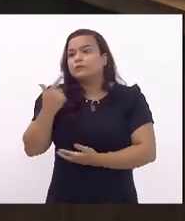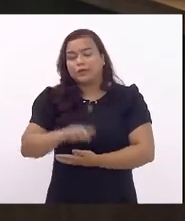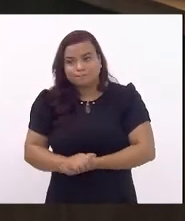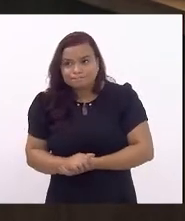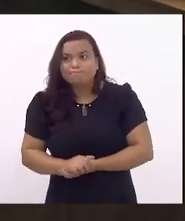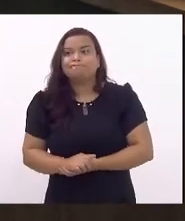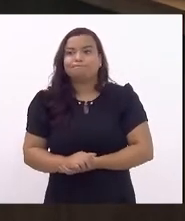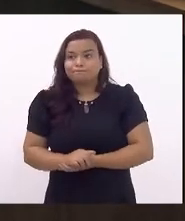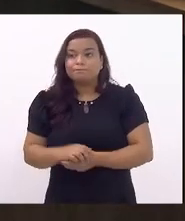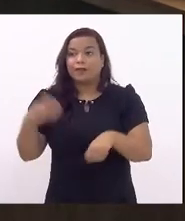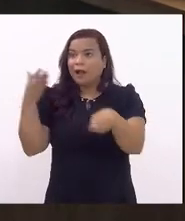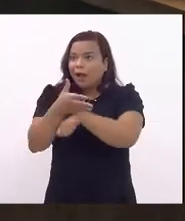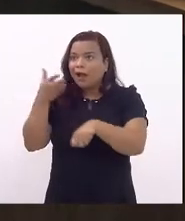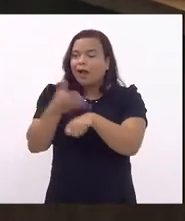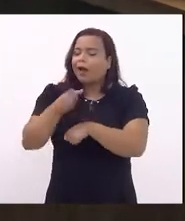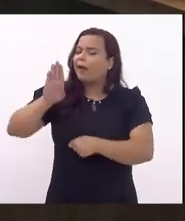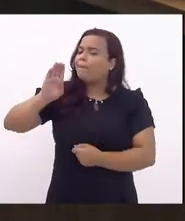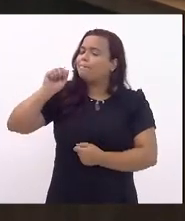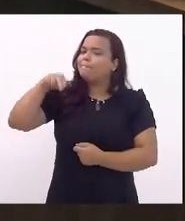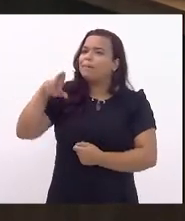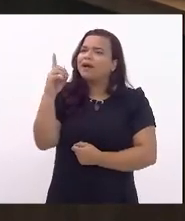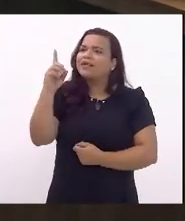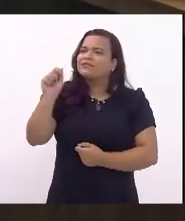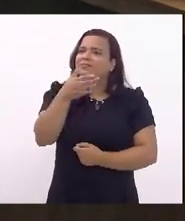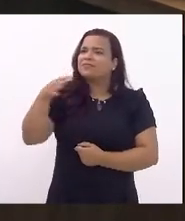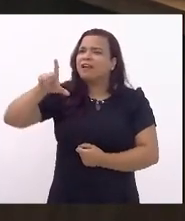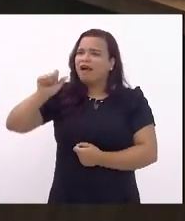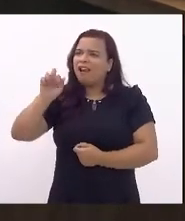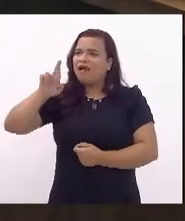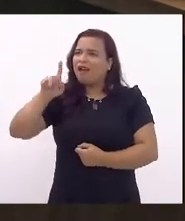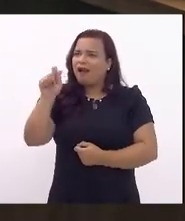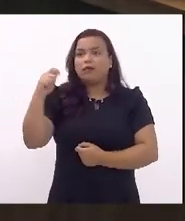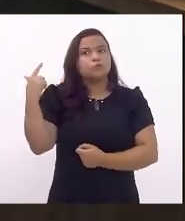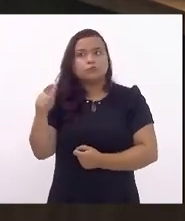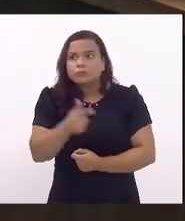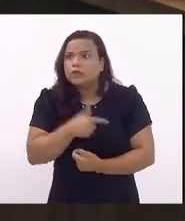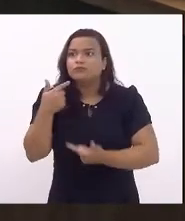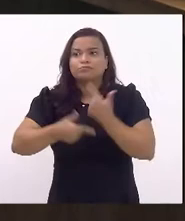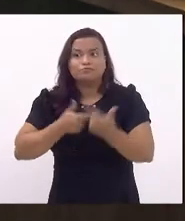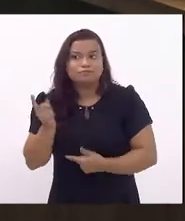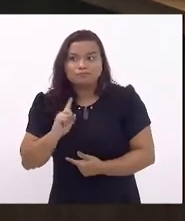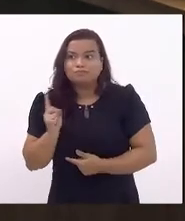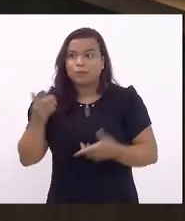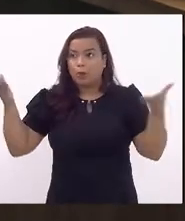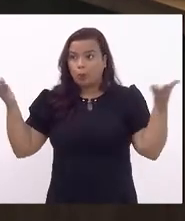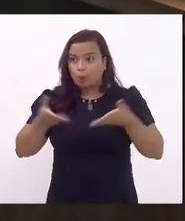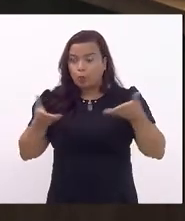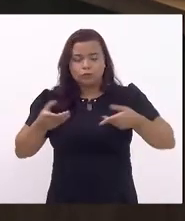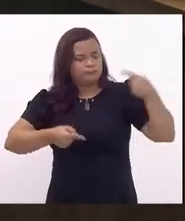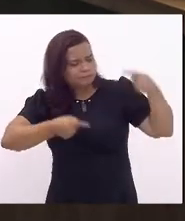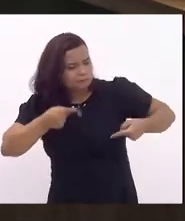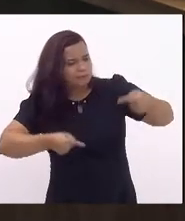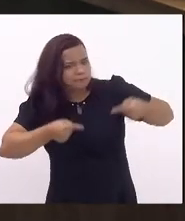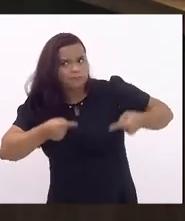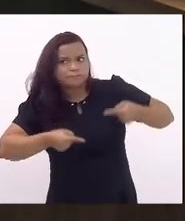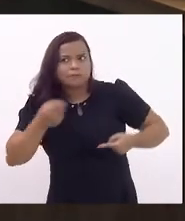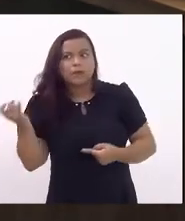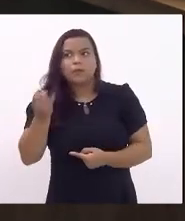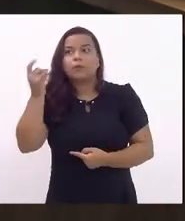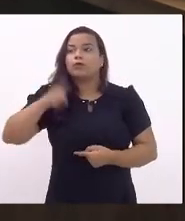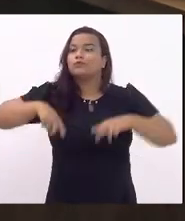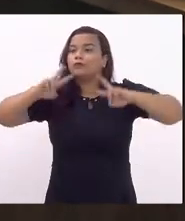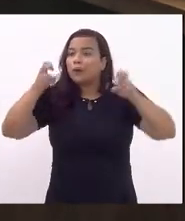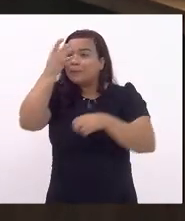acesso à banda larga. Então, hoje, um debate fundamental são sobre os